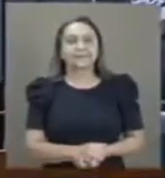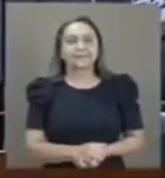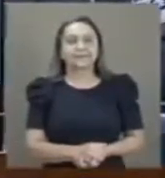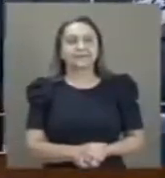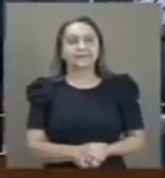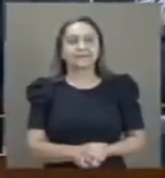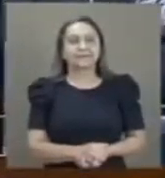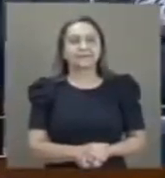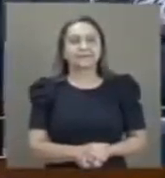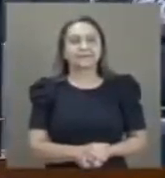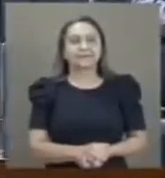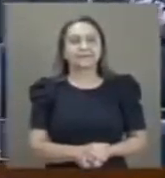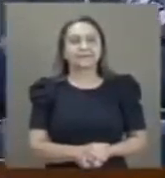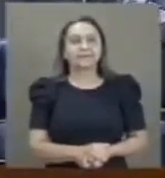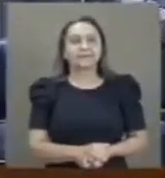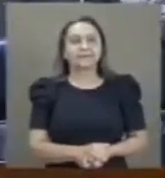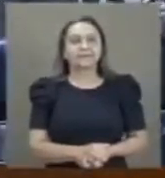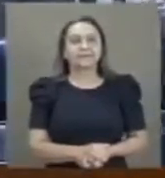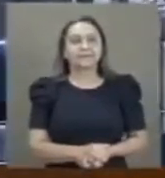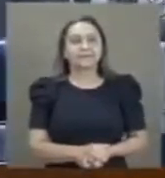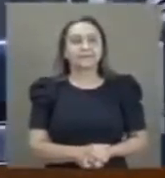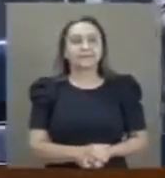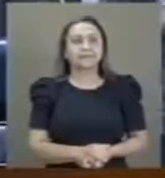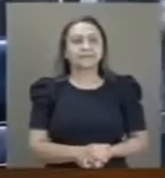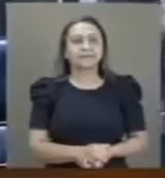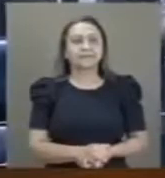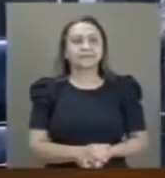Obrigado. Obrigado.